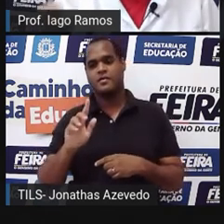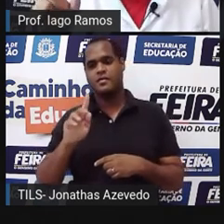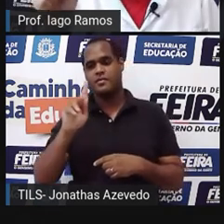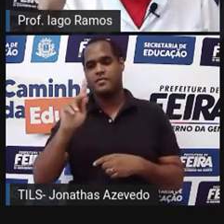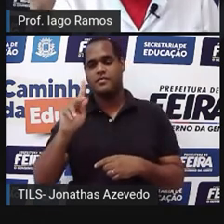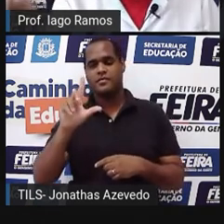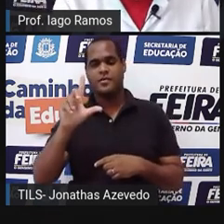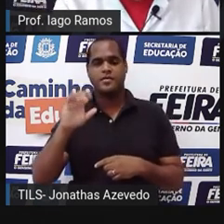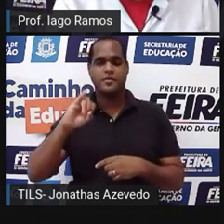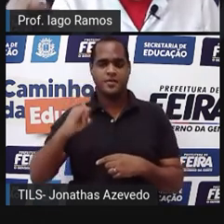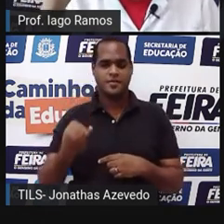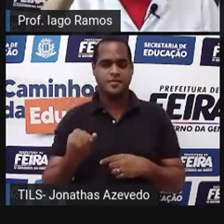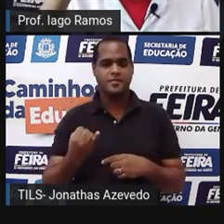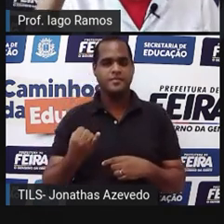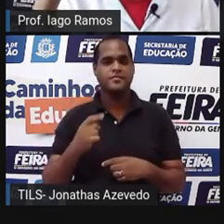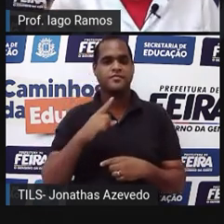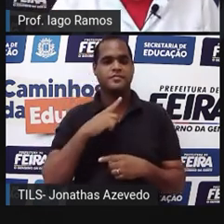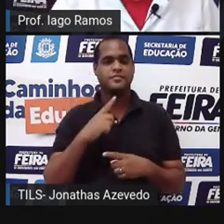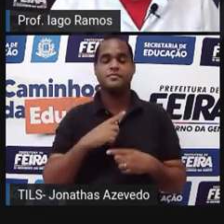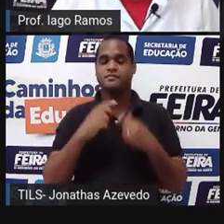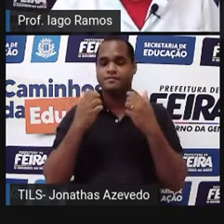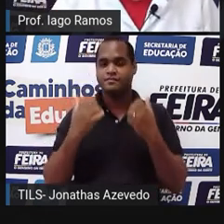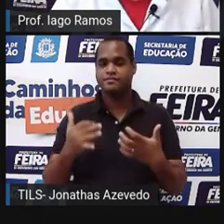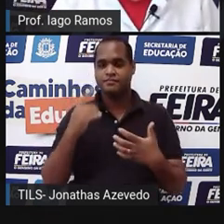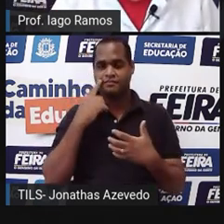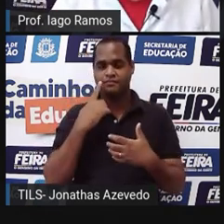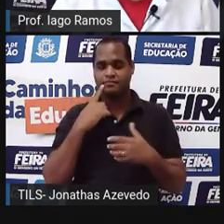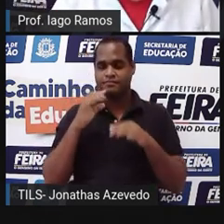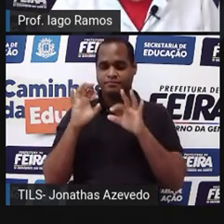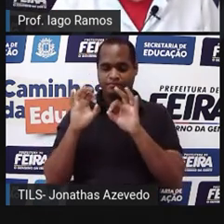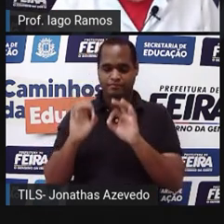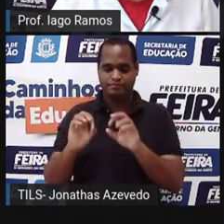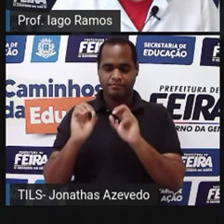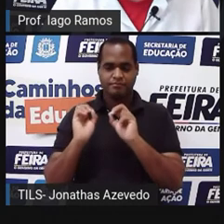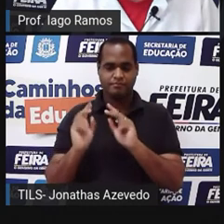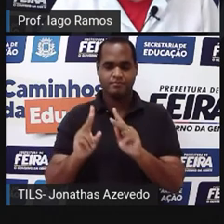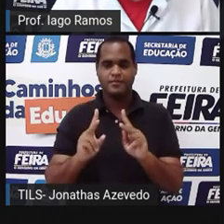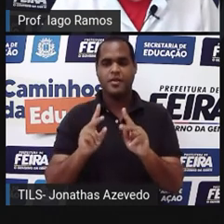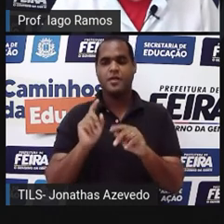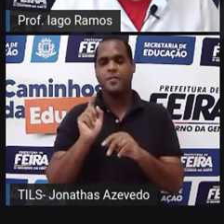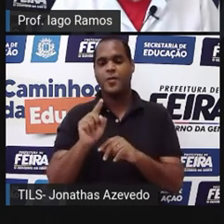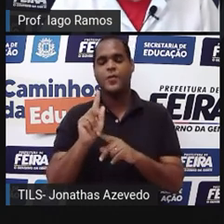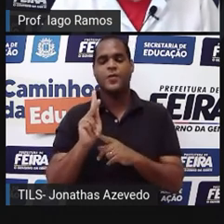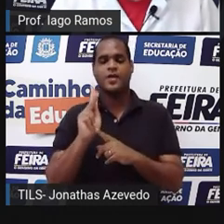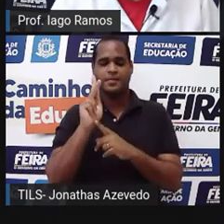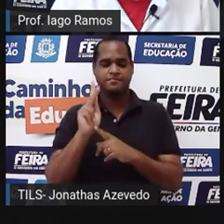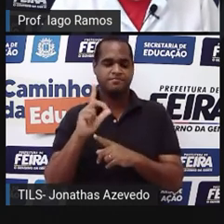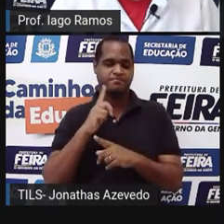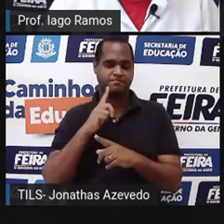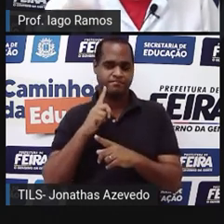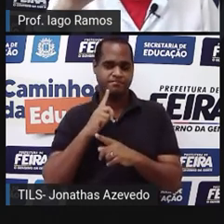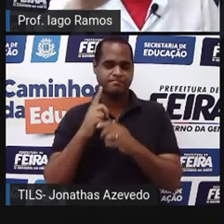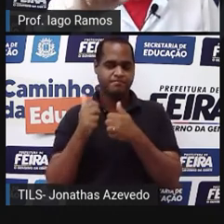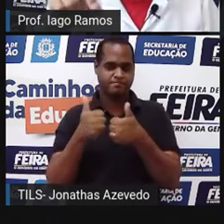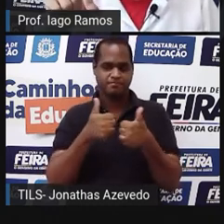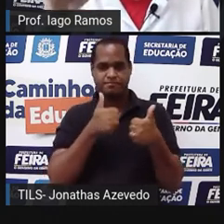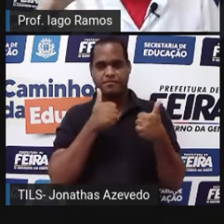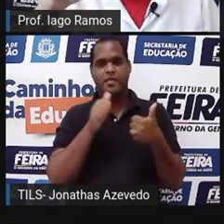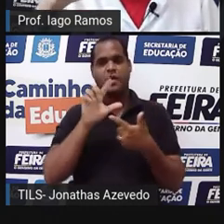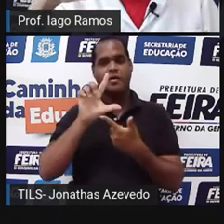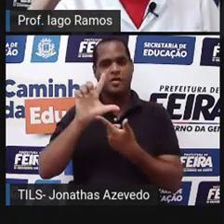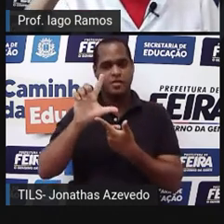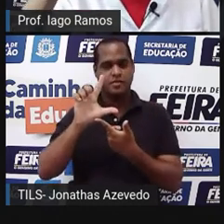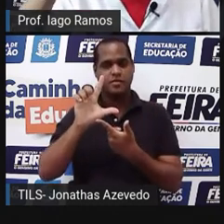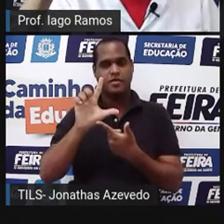aonde o ângulo é formado eu boto um circunflexozinho naquele caso ali no ponto K tá bom? Então vai ficar L,